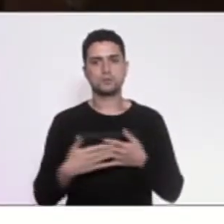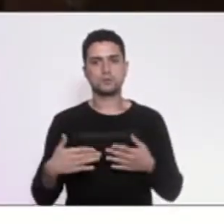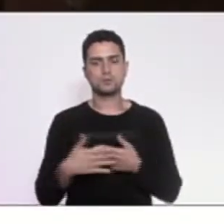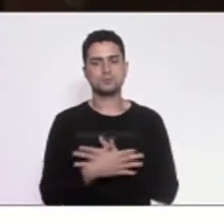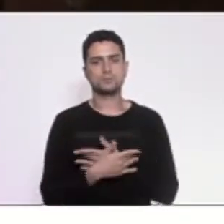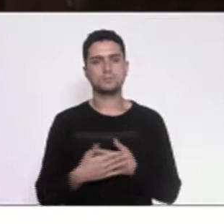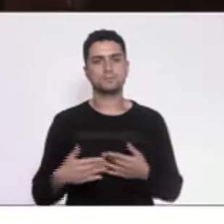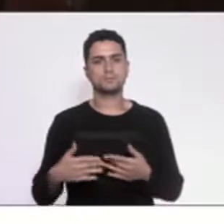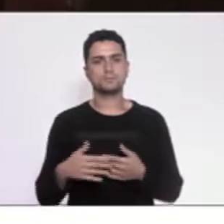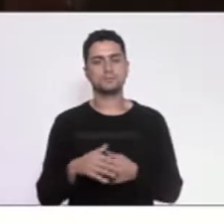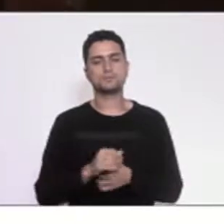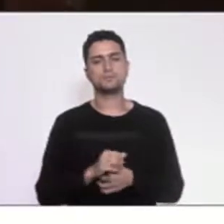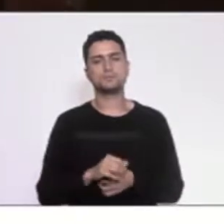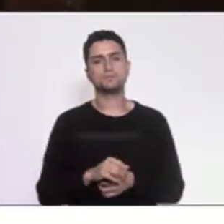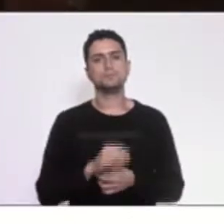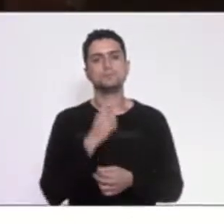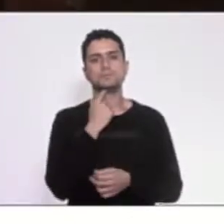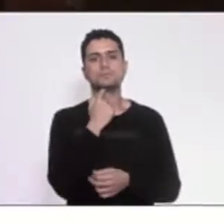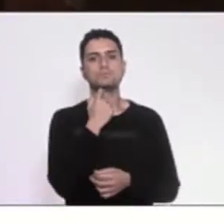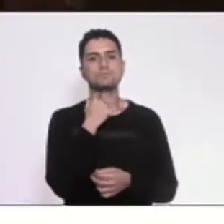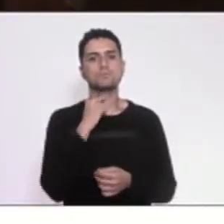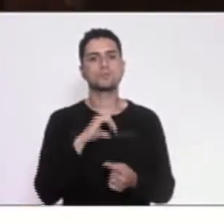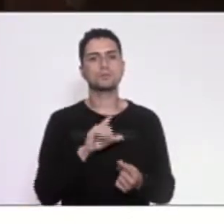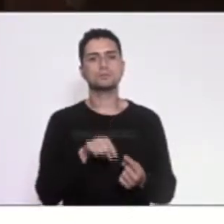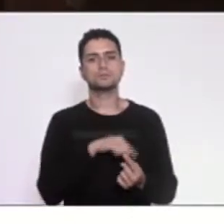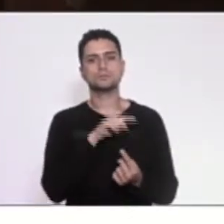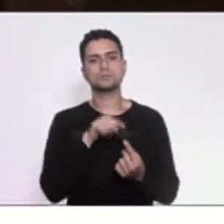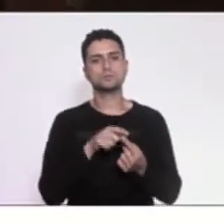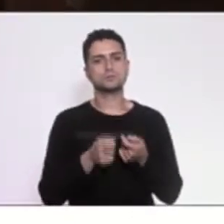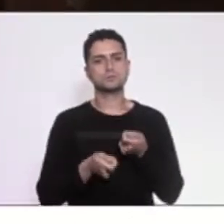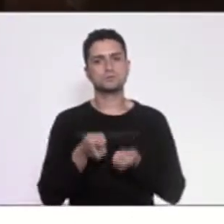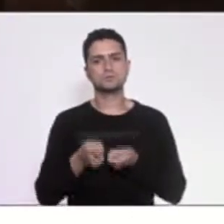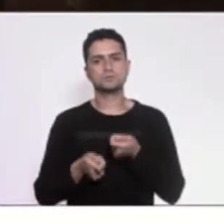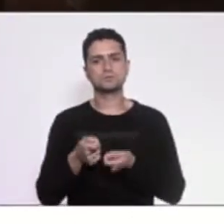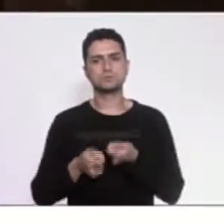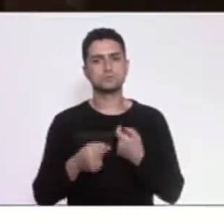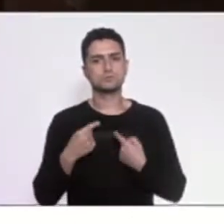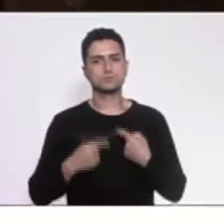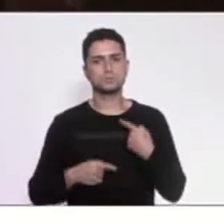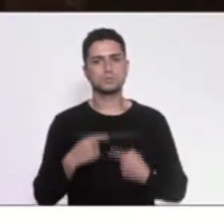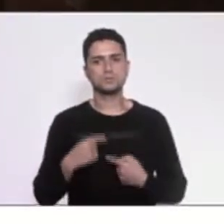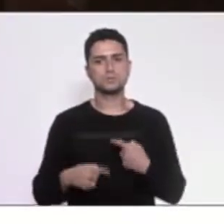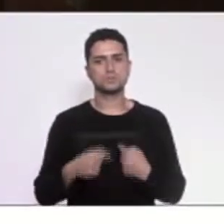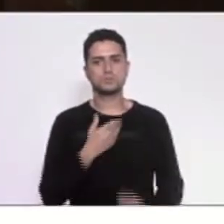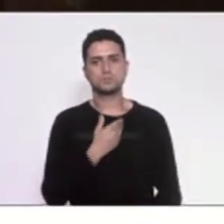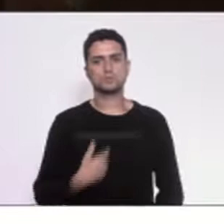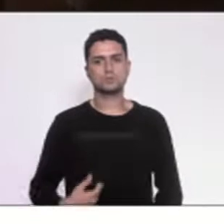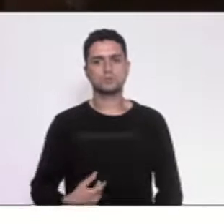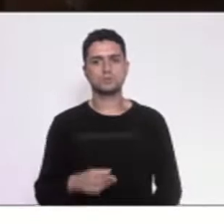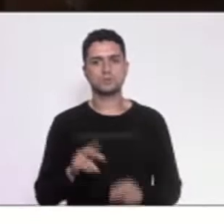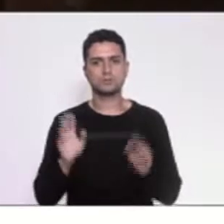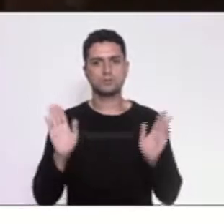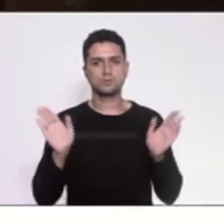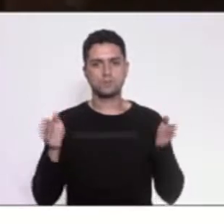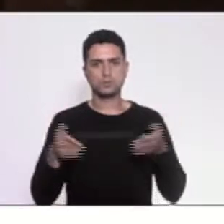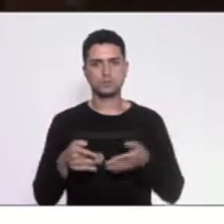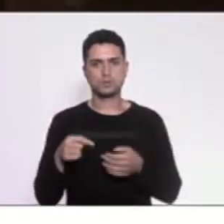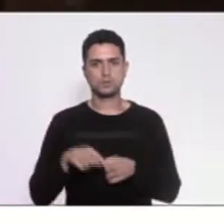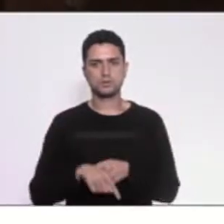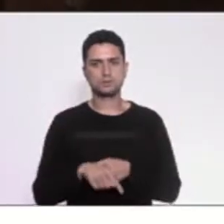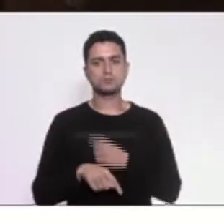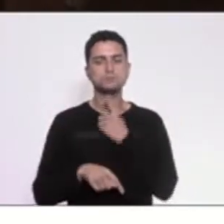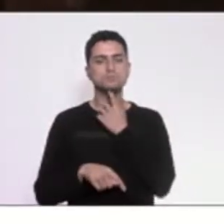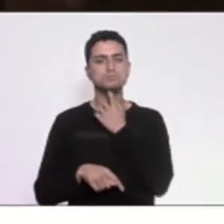coordenar as ações de políticas públicas voltadas para a região metropolitana.